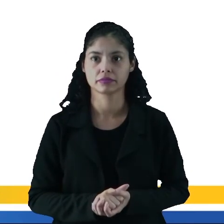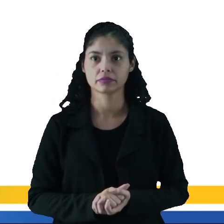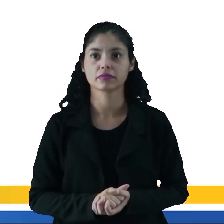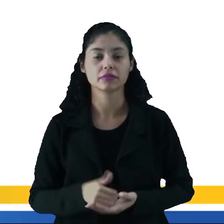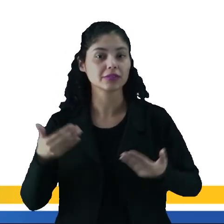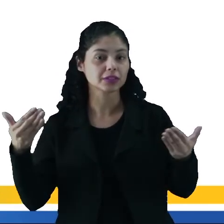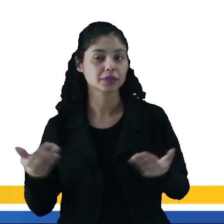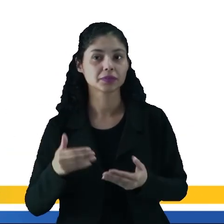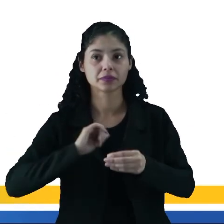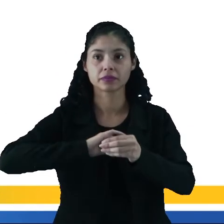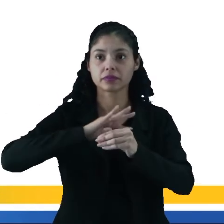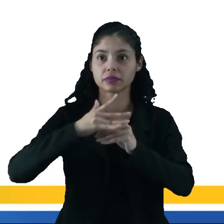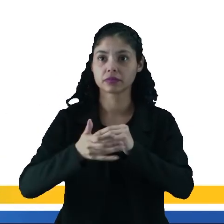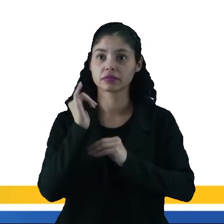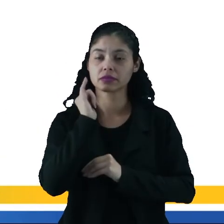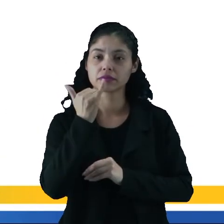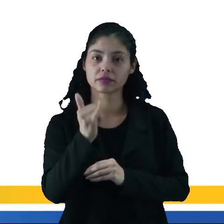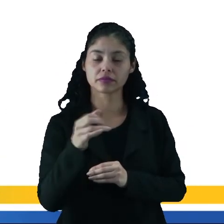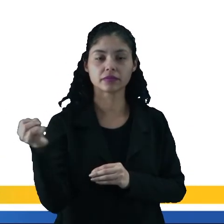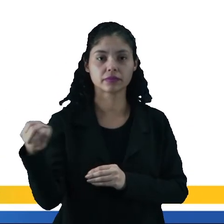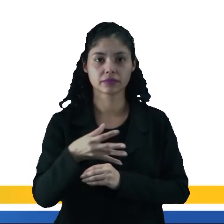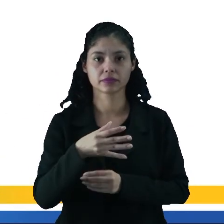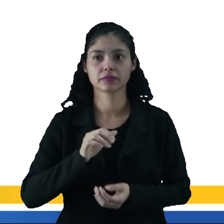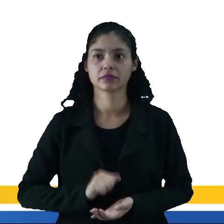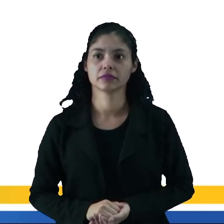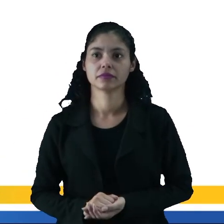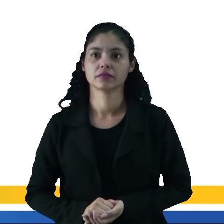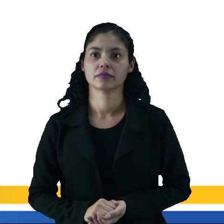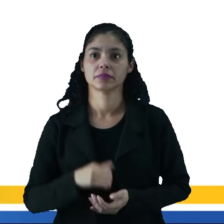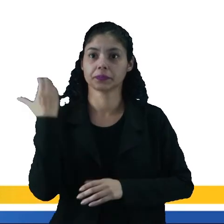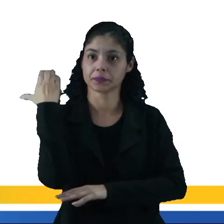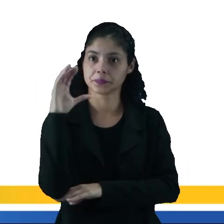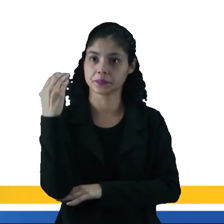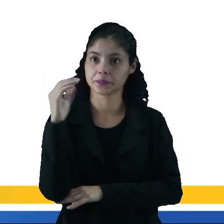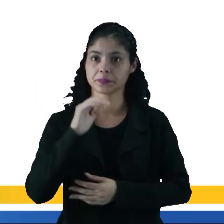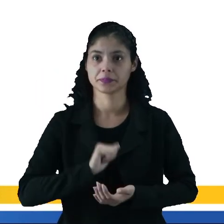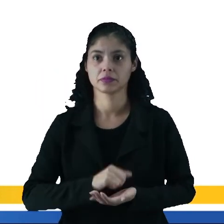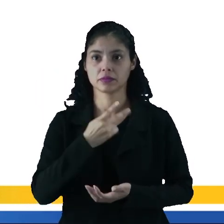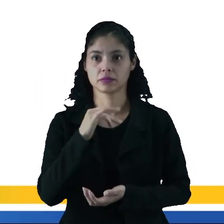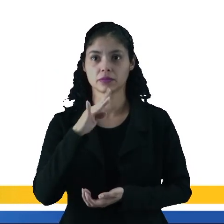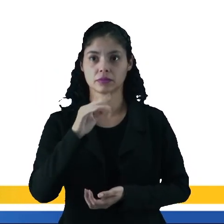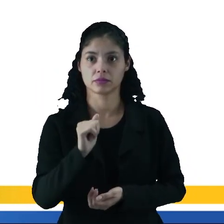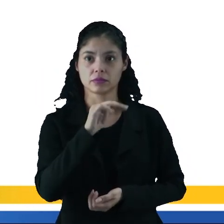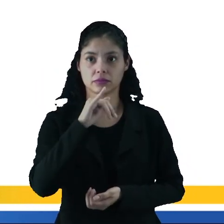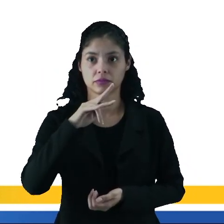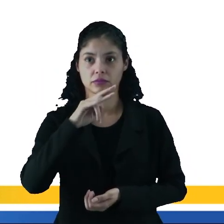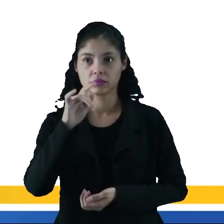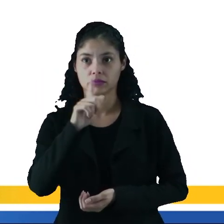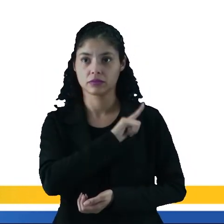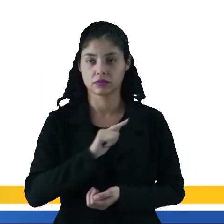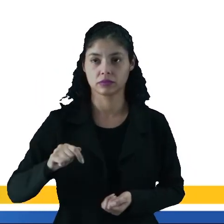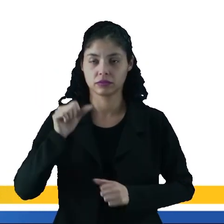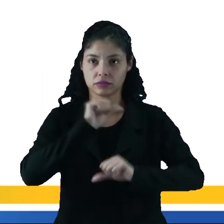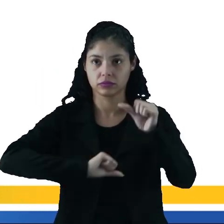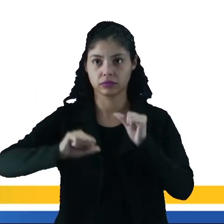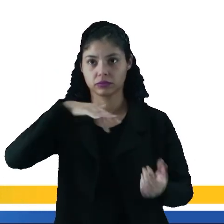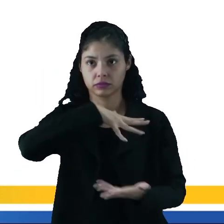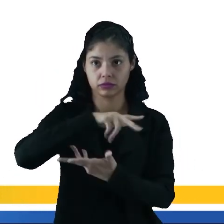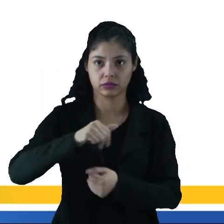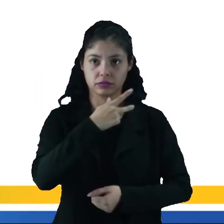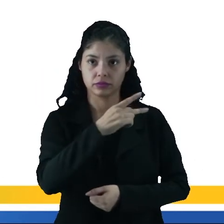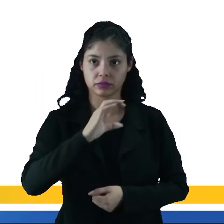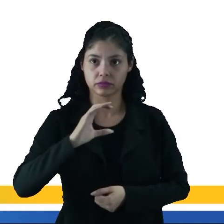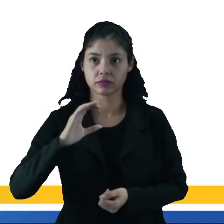E aí vem a atmosfera e energias renováveis. Os cientistas do painel intergovernamental sobre a mudança do clima e